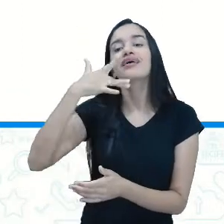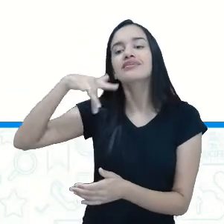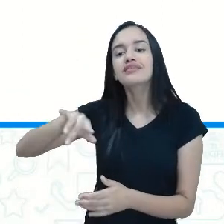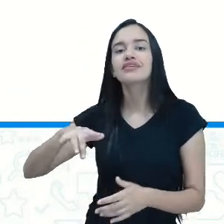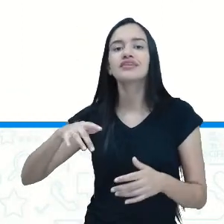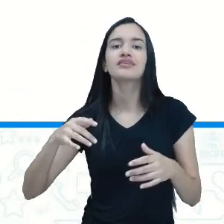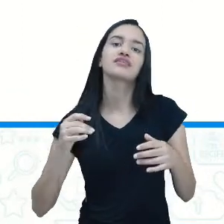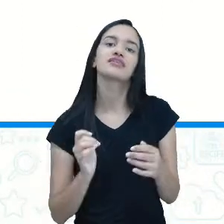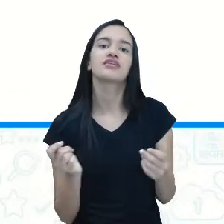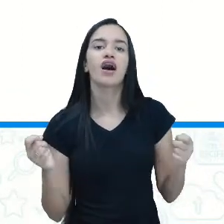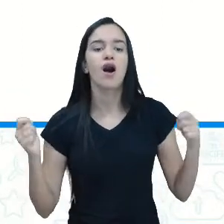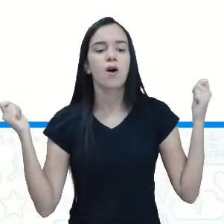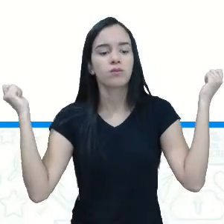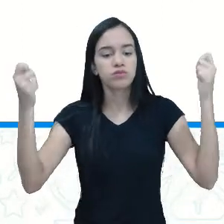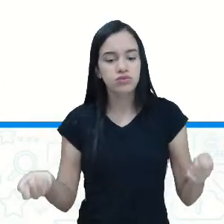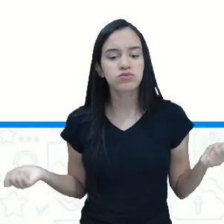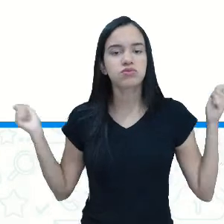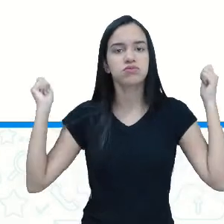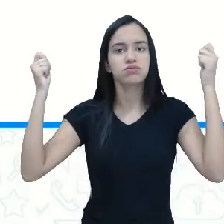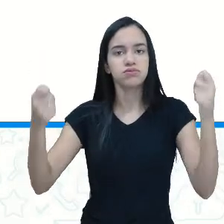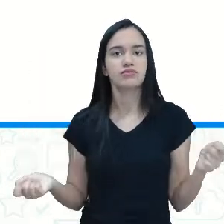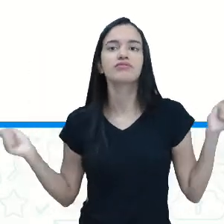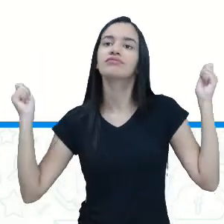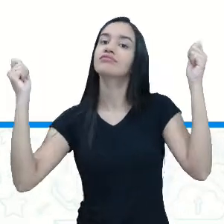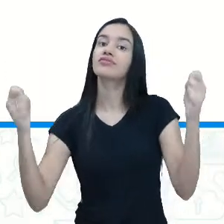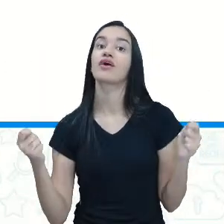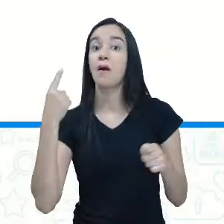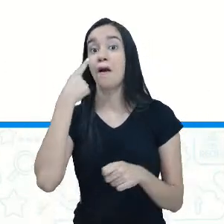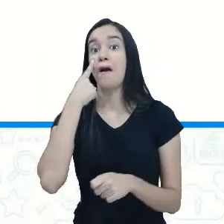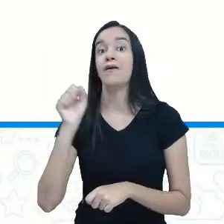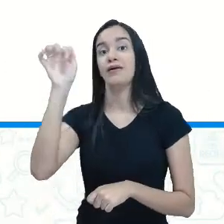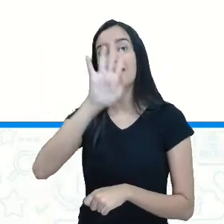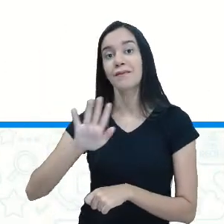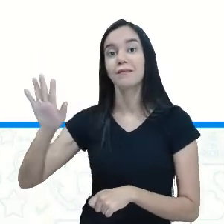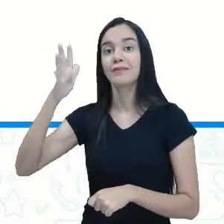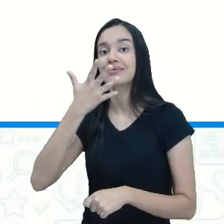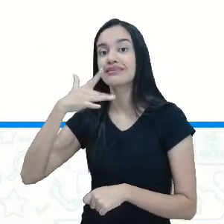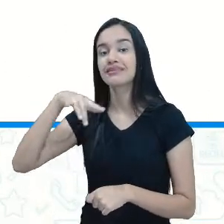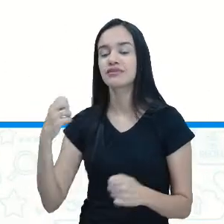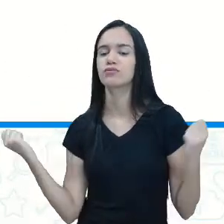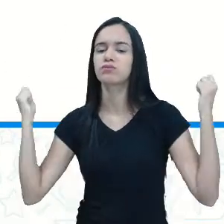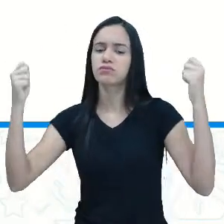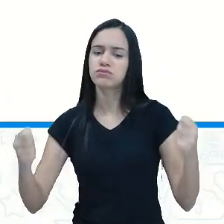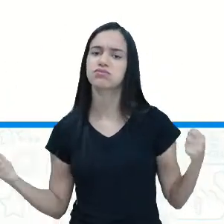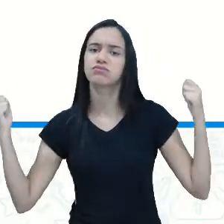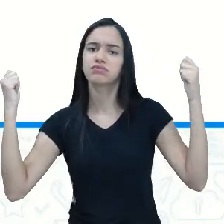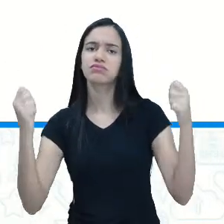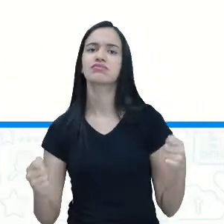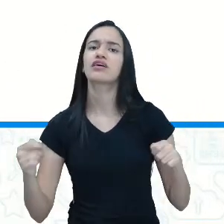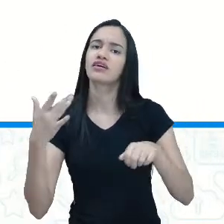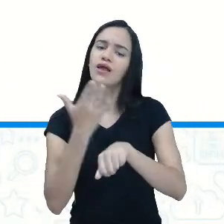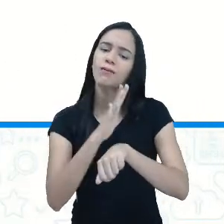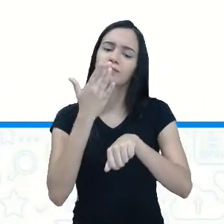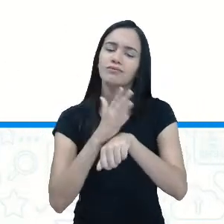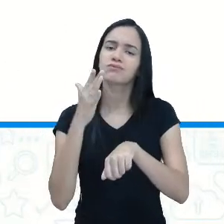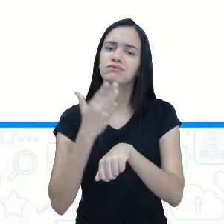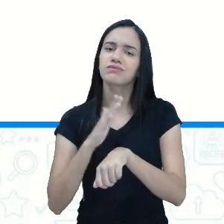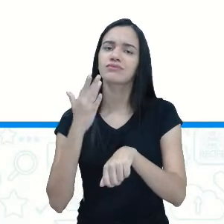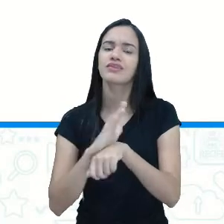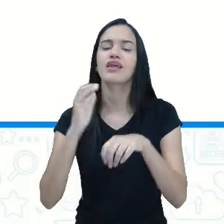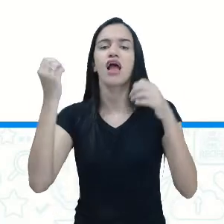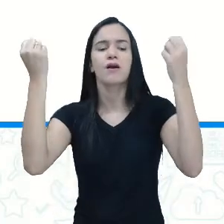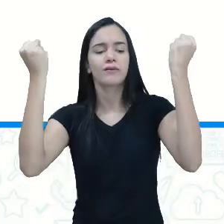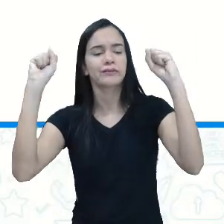fazendo o movimento. Já está trabalhando um pouquinho de educação física, de atividade física, que ajuda no